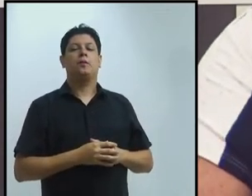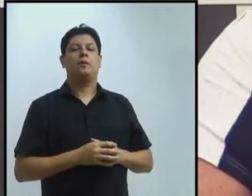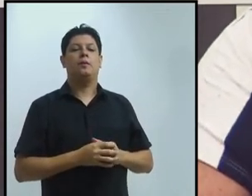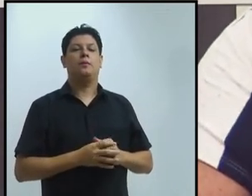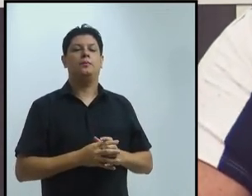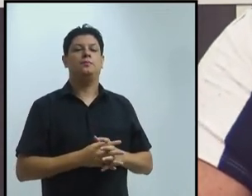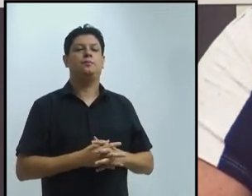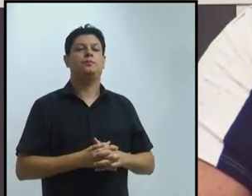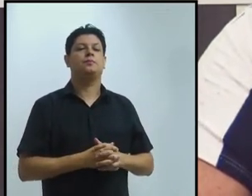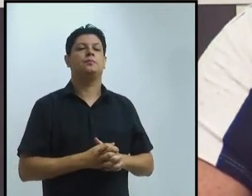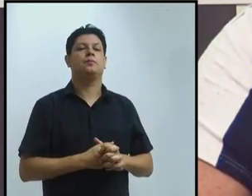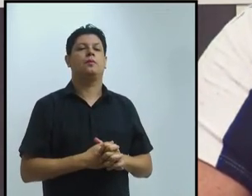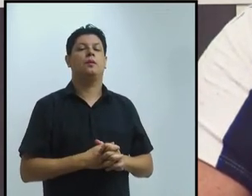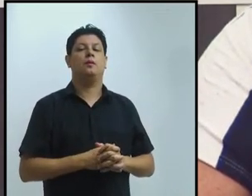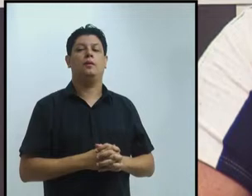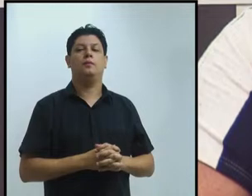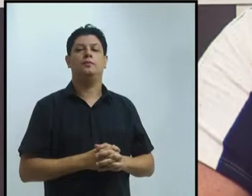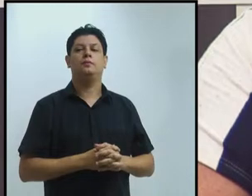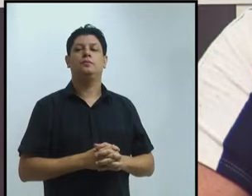Mas já é o primeiro?